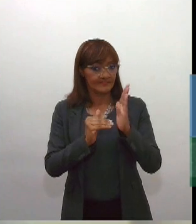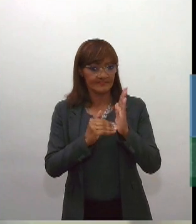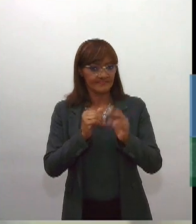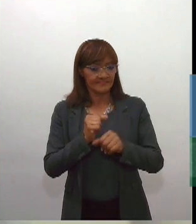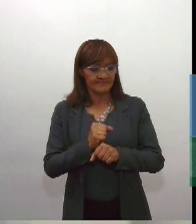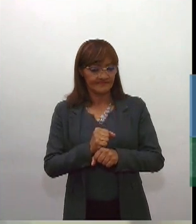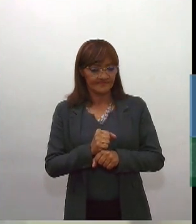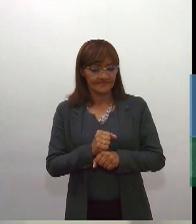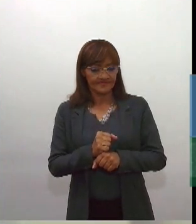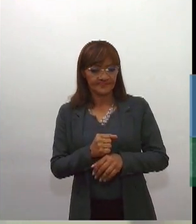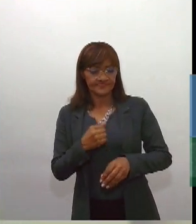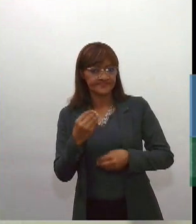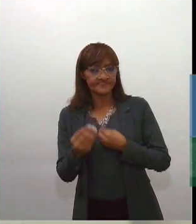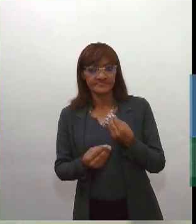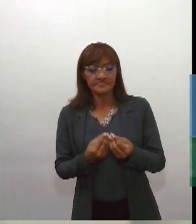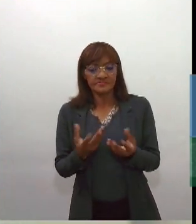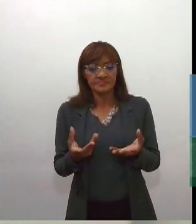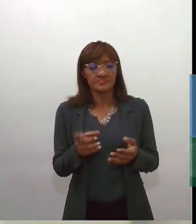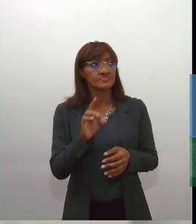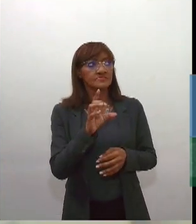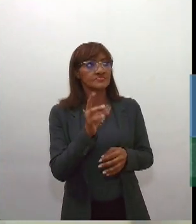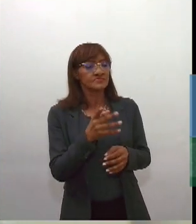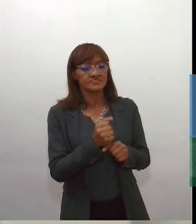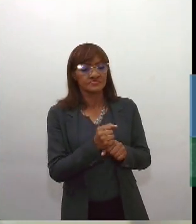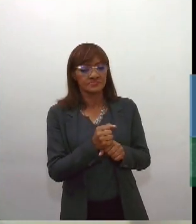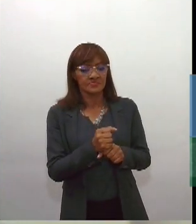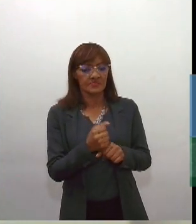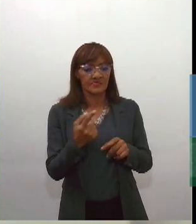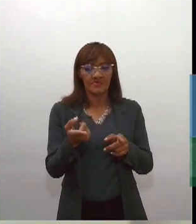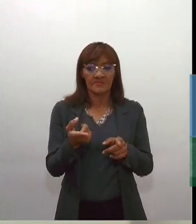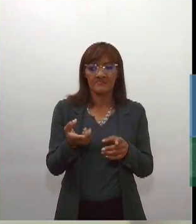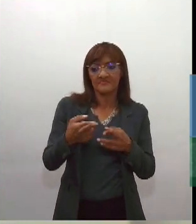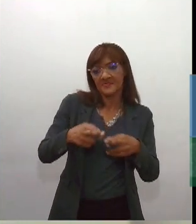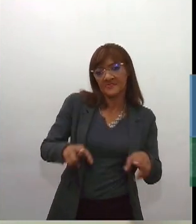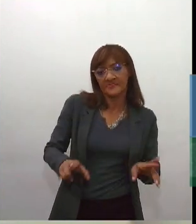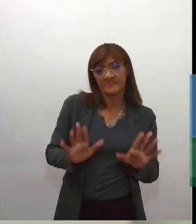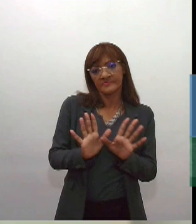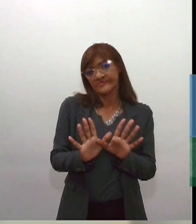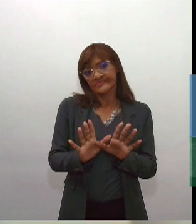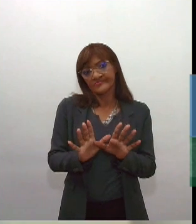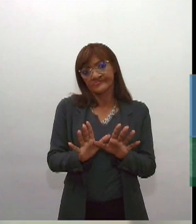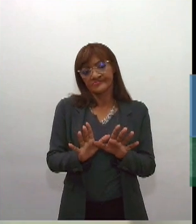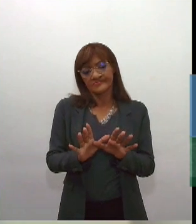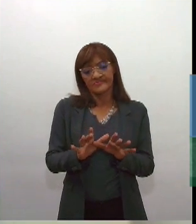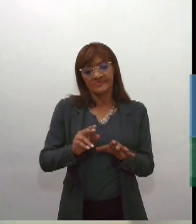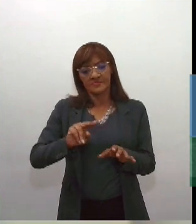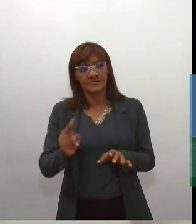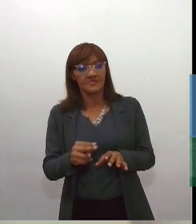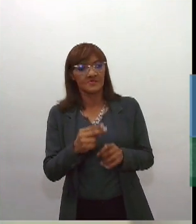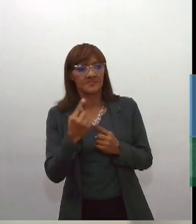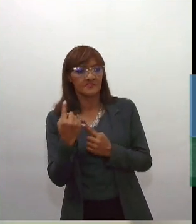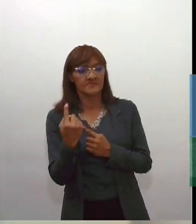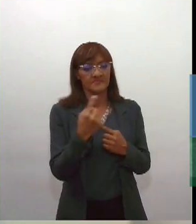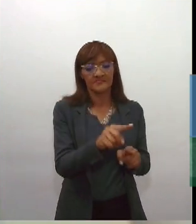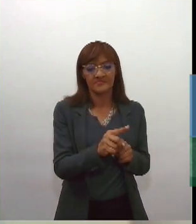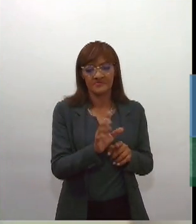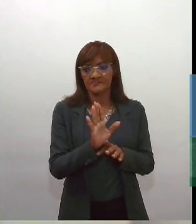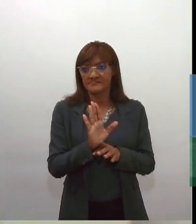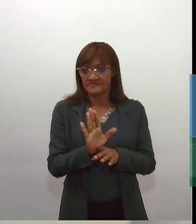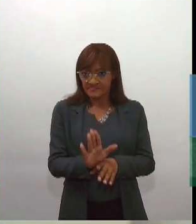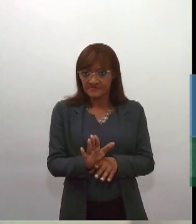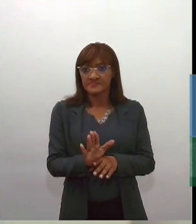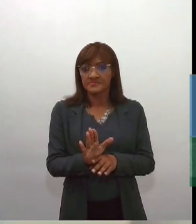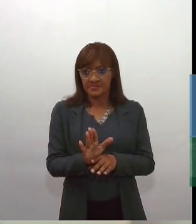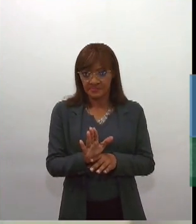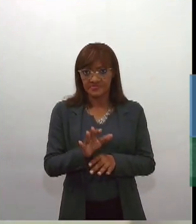apenas como uma retaliação, como uma provocação ao Supremo, apenas por conta disso, mas também